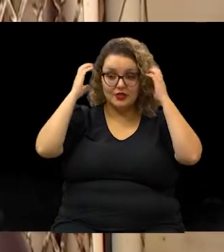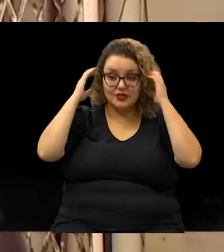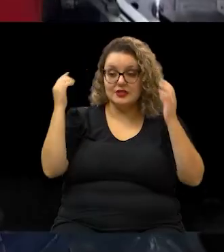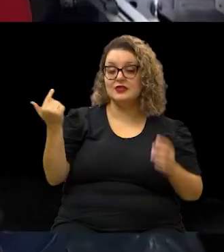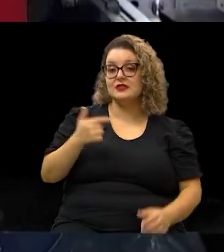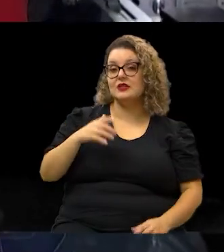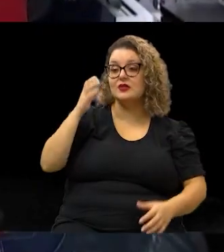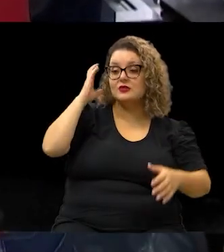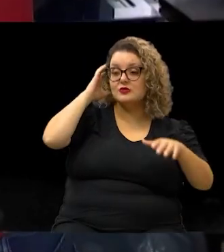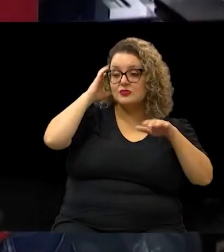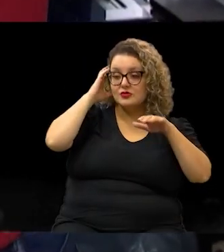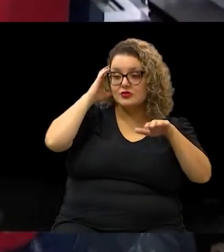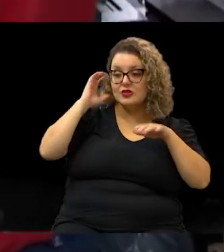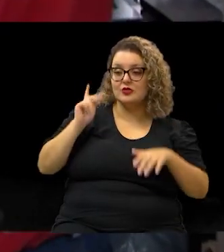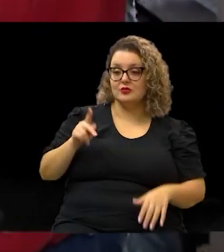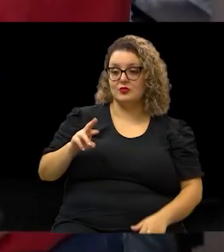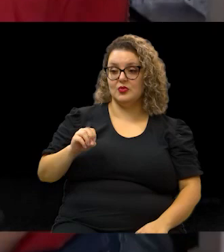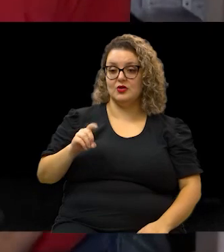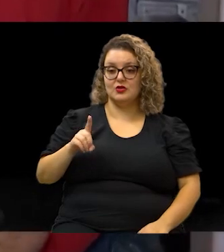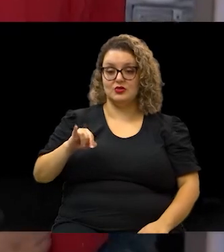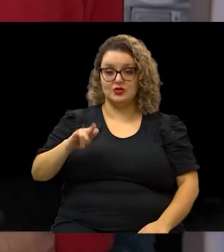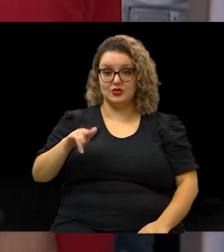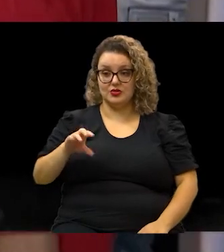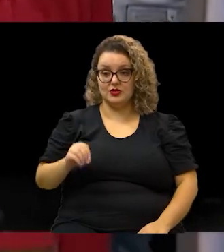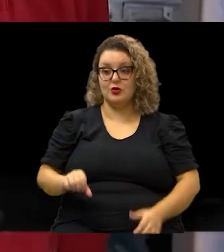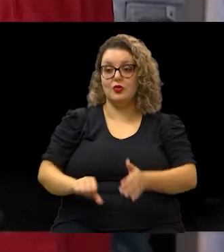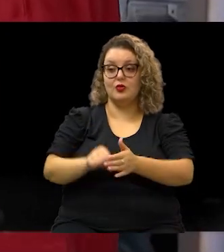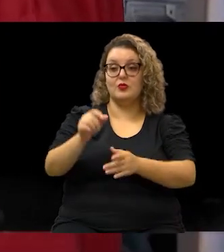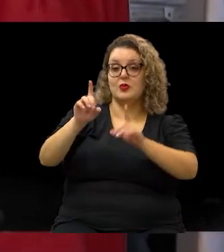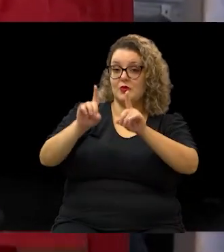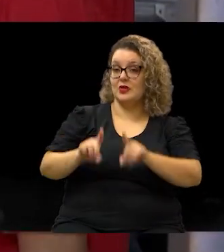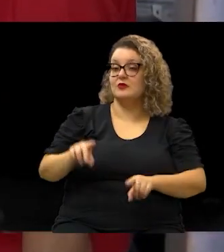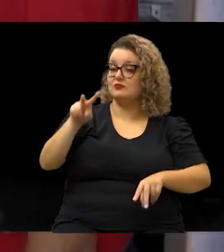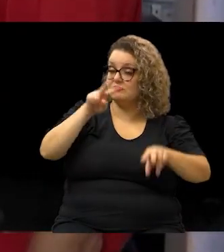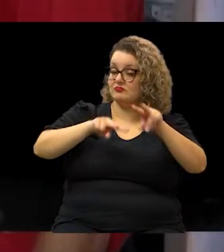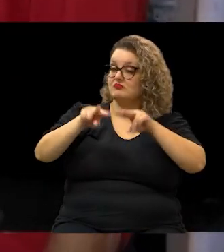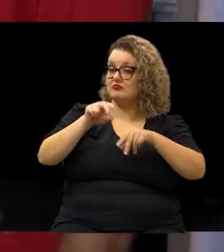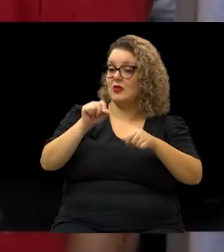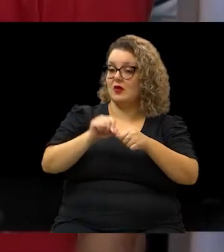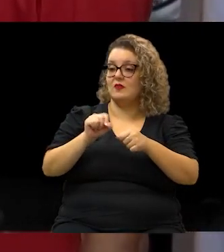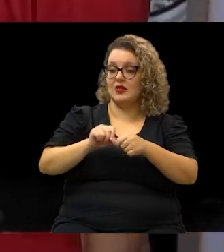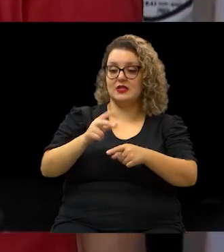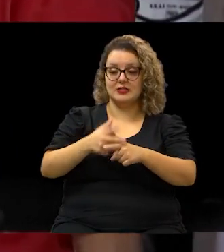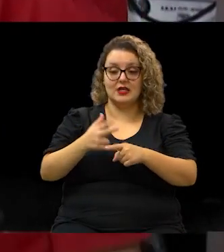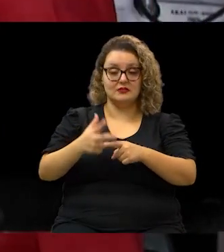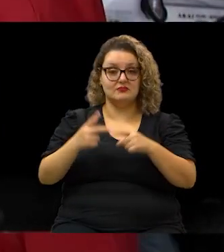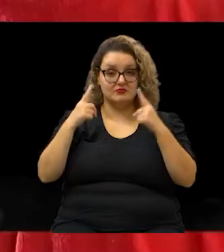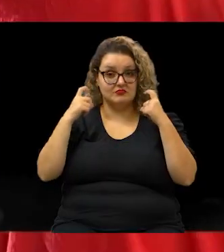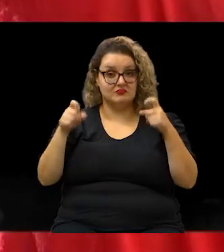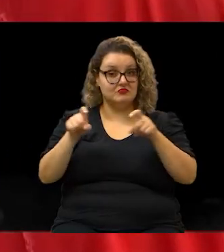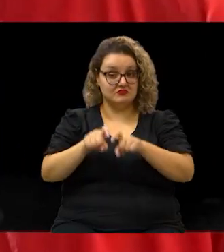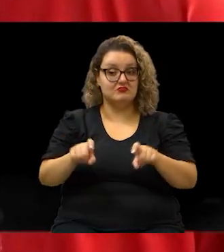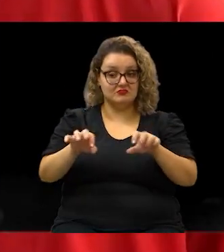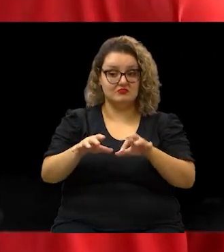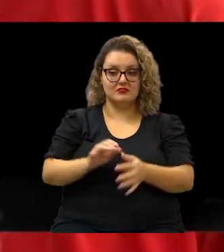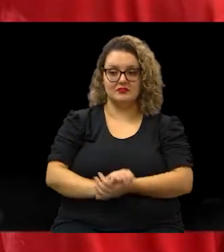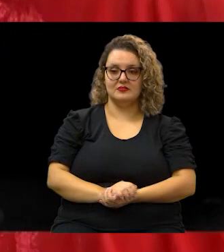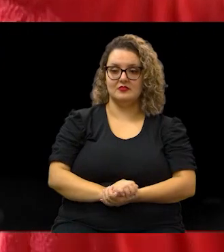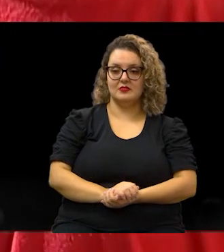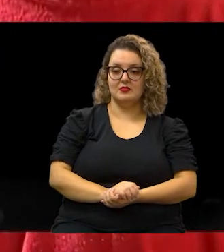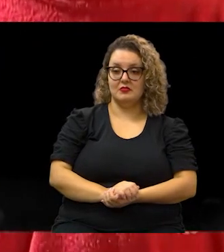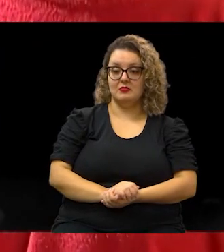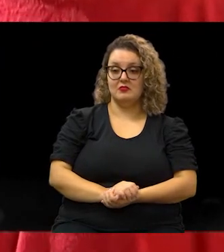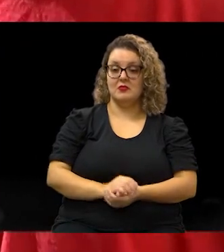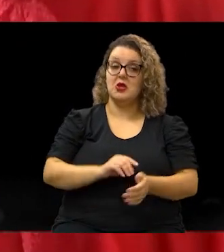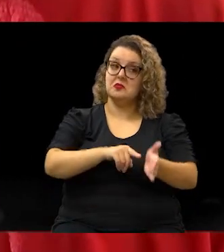Prodígio, o Luiz se tornou o primeiro deficiente visual a realizar edições de áudio no computador. Pelo que a gente